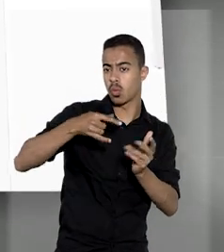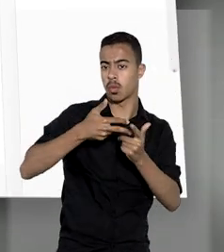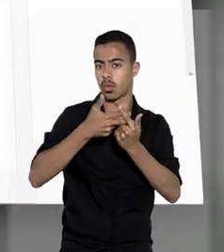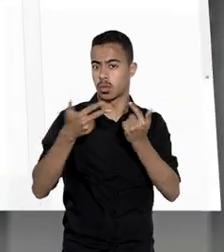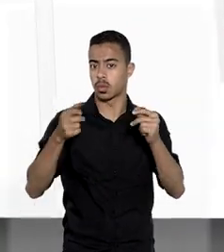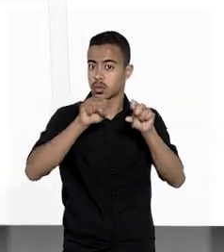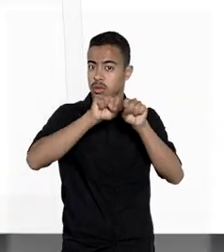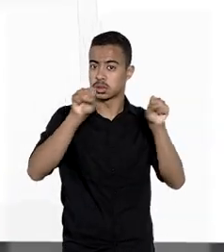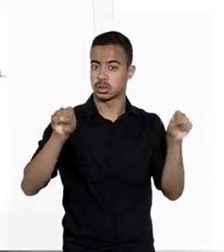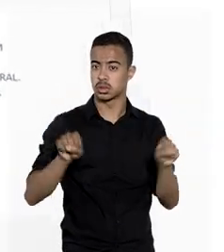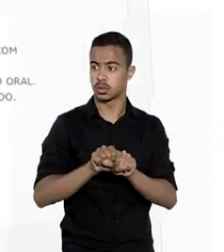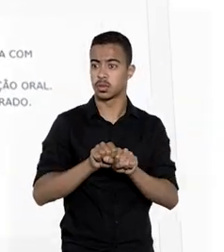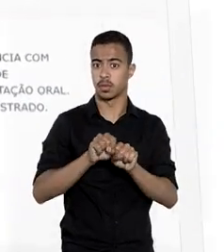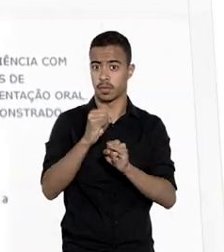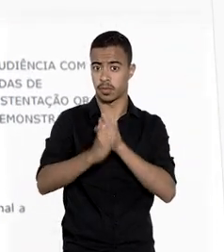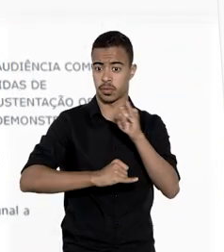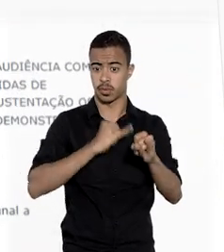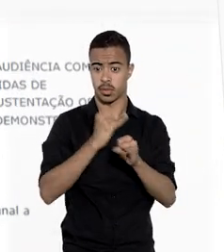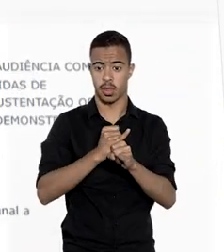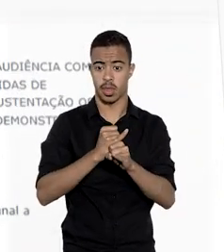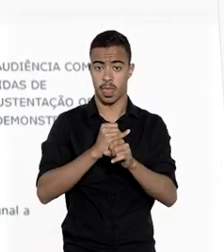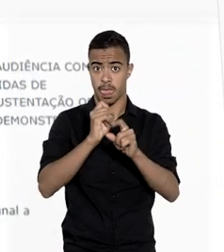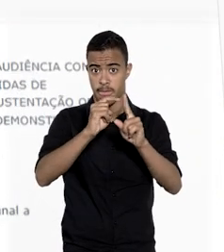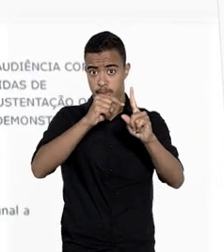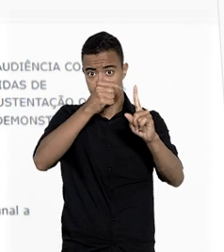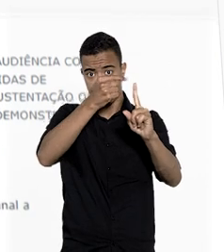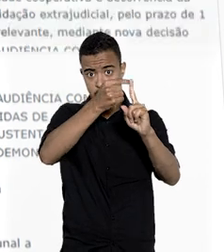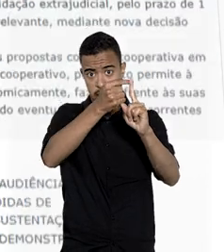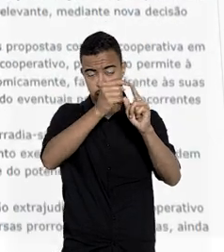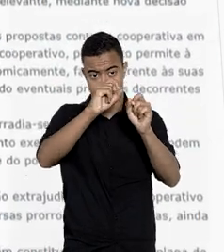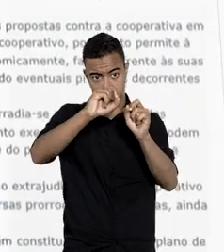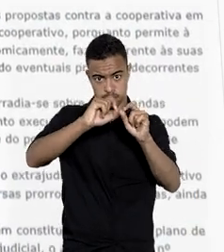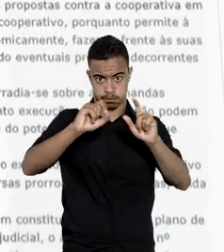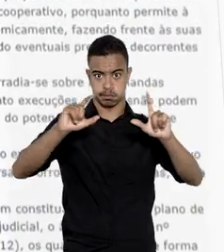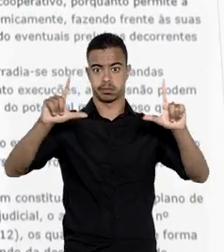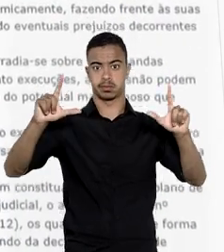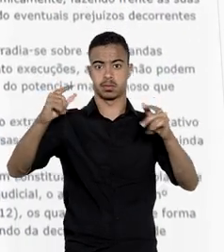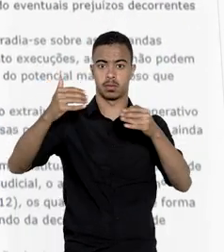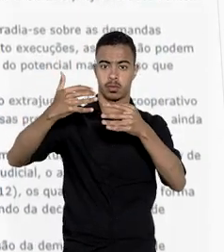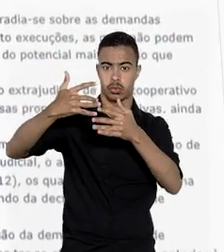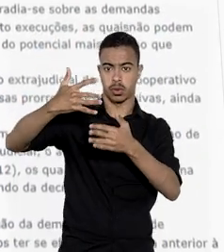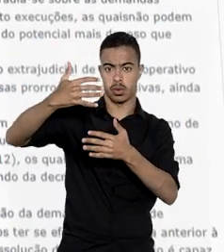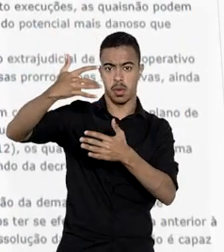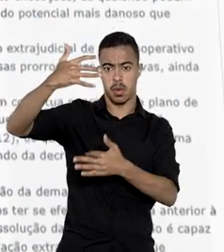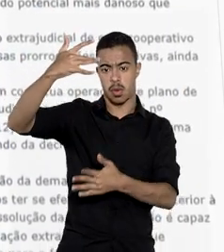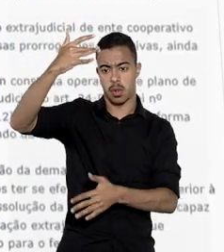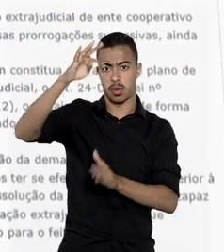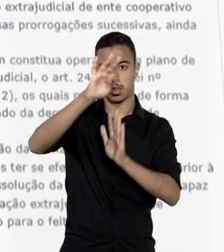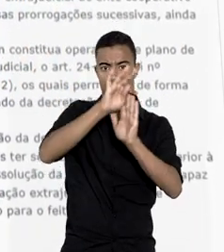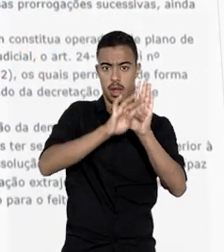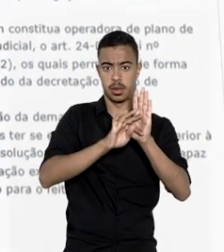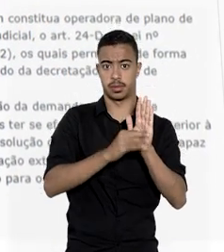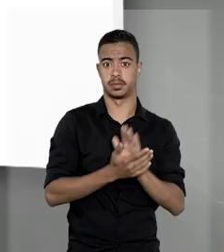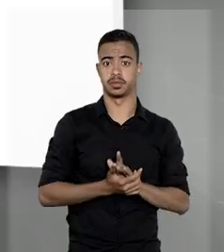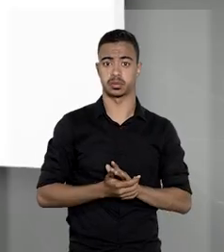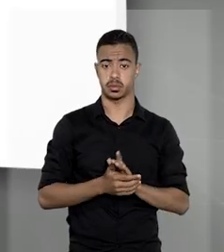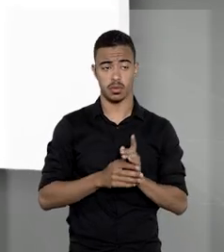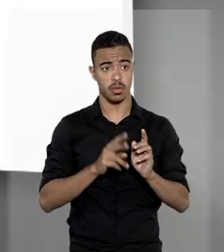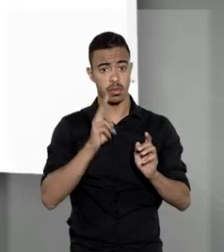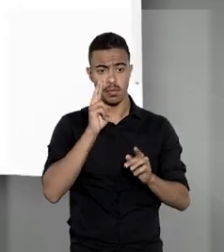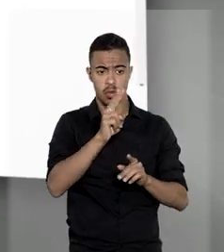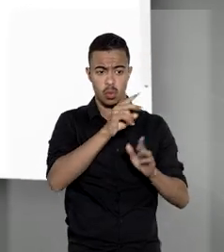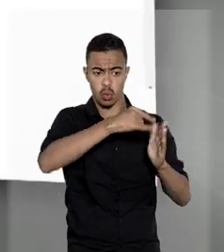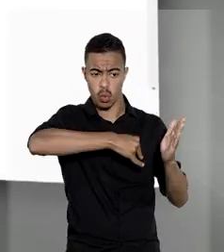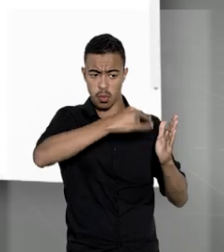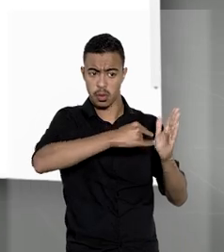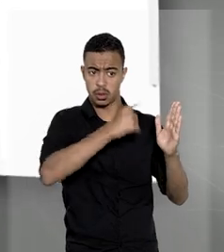documentos buscados pelo sistema. Clicando em Mais para expandir e visualizar a emenda inteira. Ao